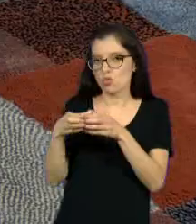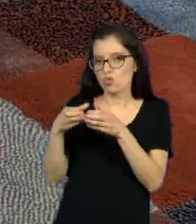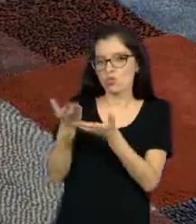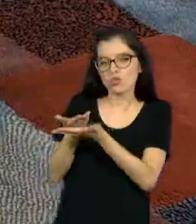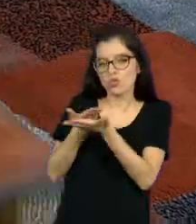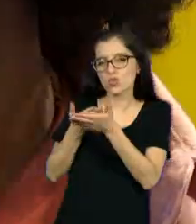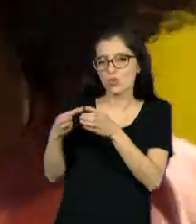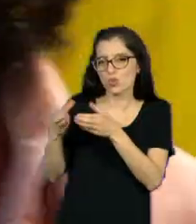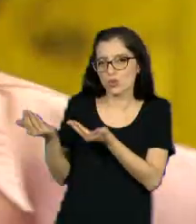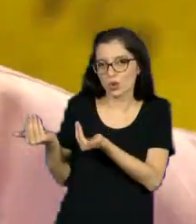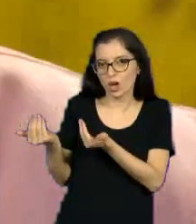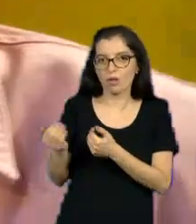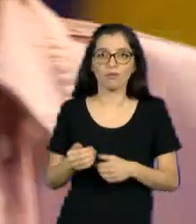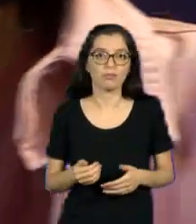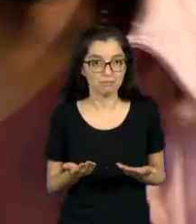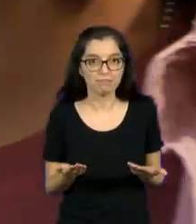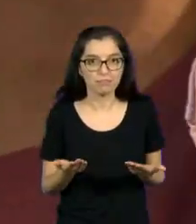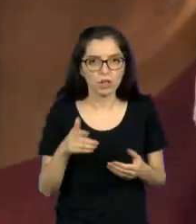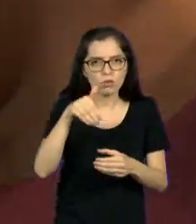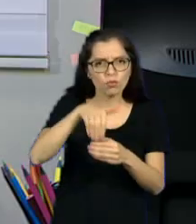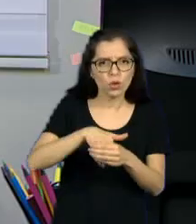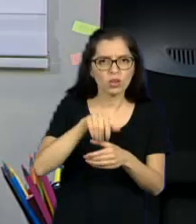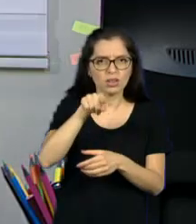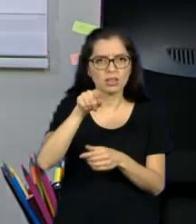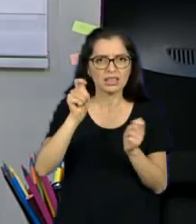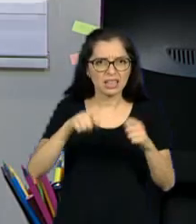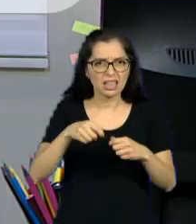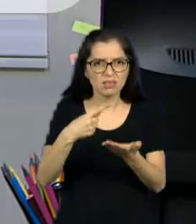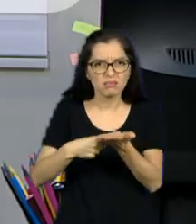sentado até agora. Ele tem tudo pra ser o mais votado.